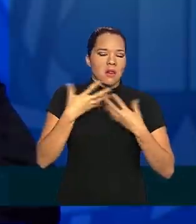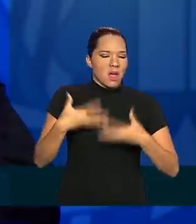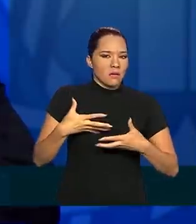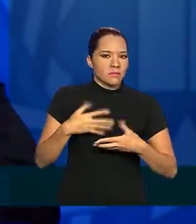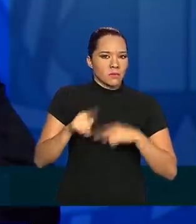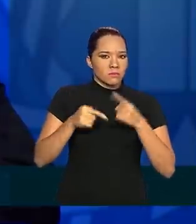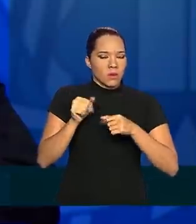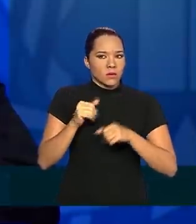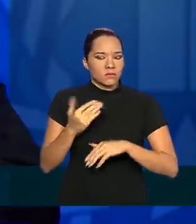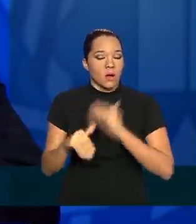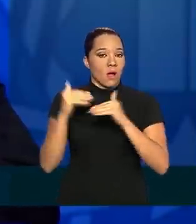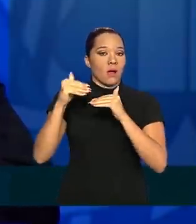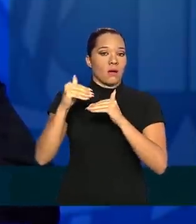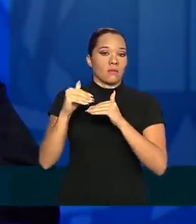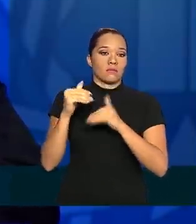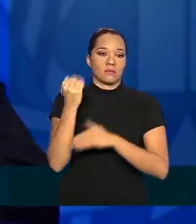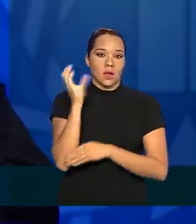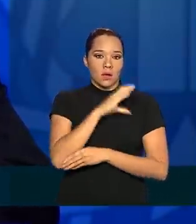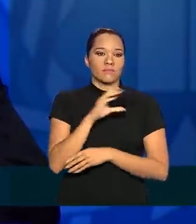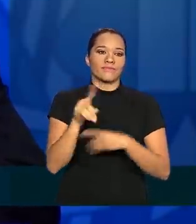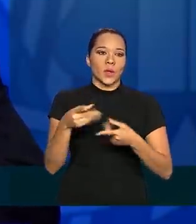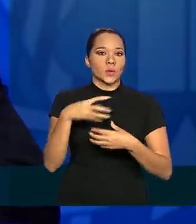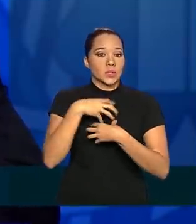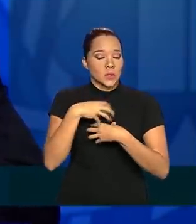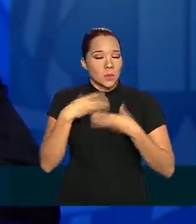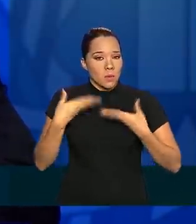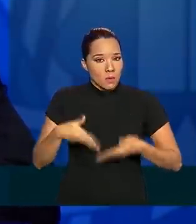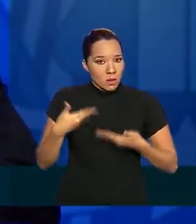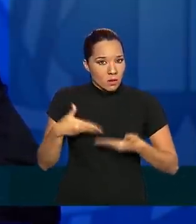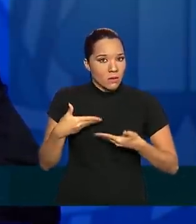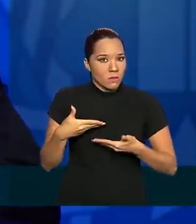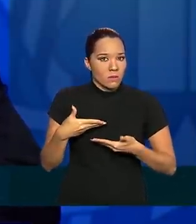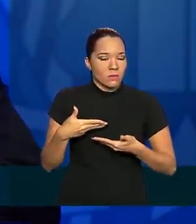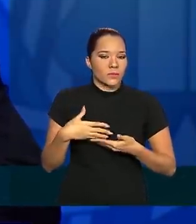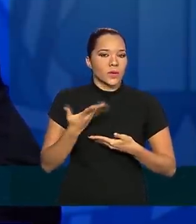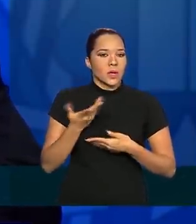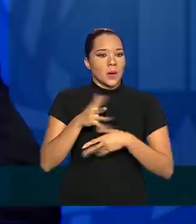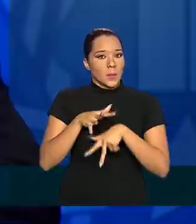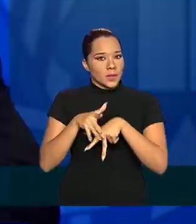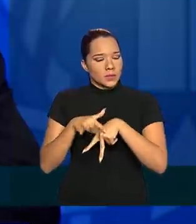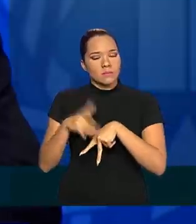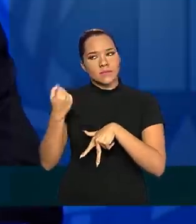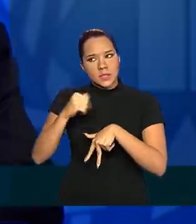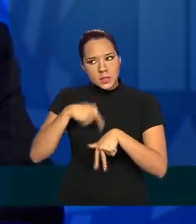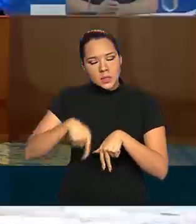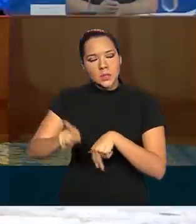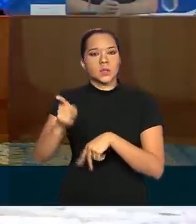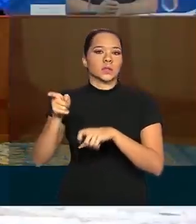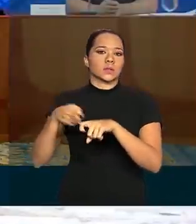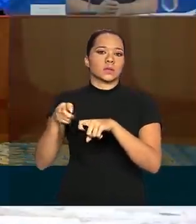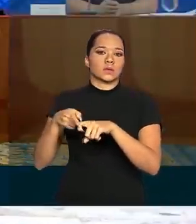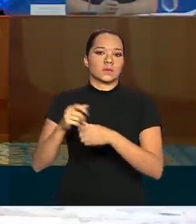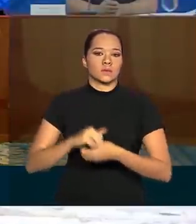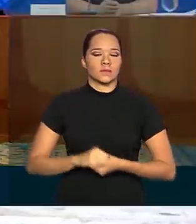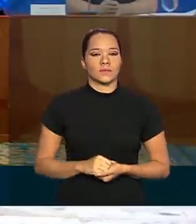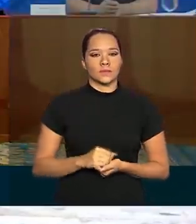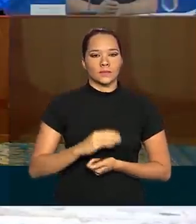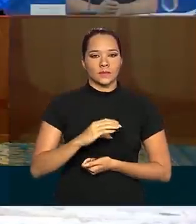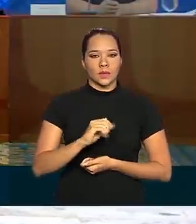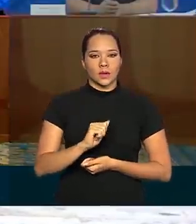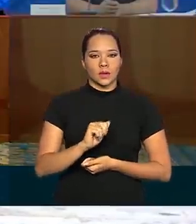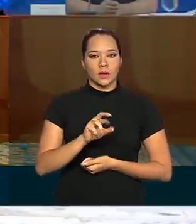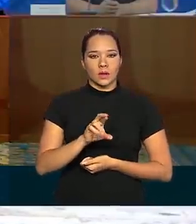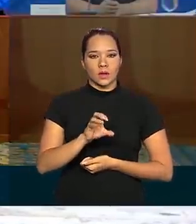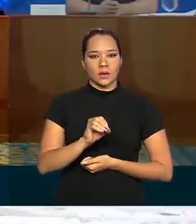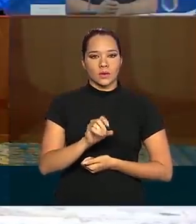apresentado, que a pesquisa nos mostra, que os sintomas são leves, que o paciente procure o médico. A Carolina Moreno,